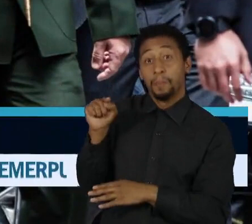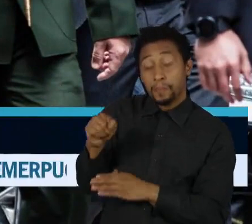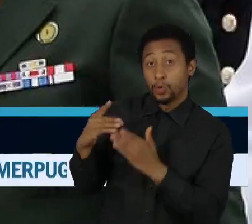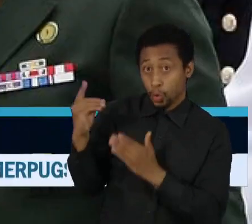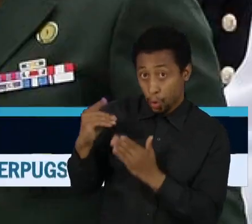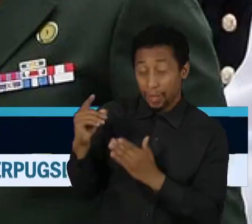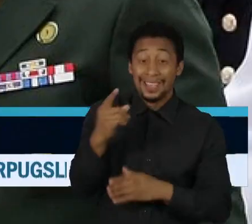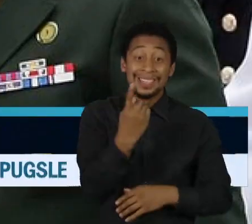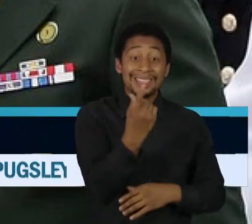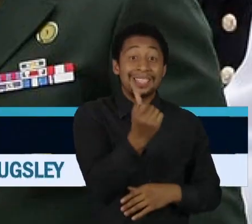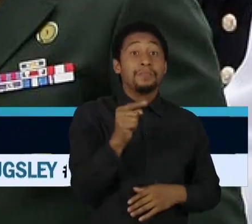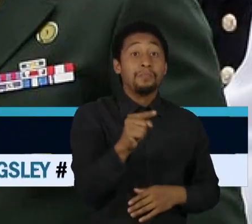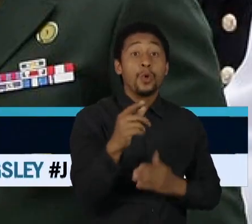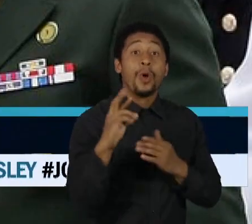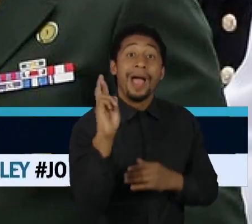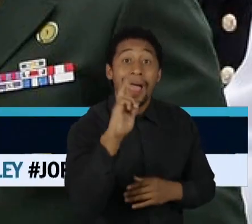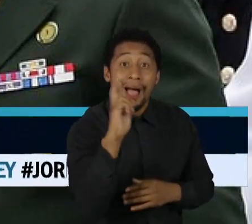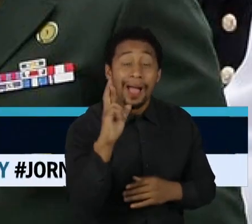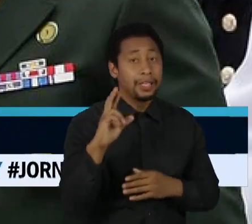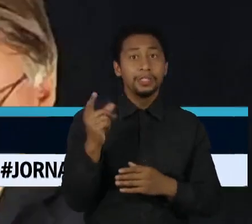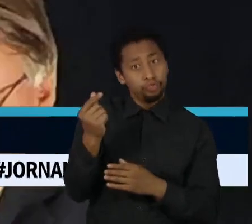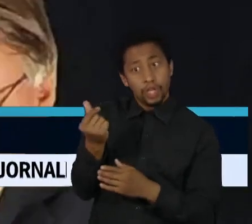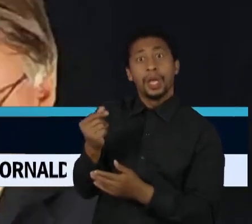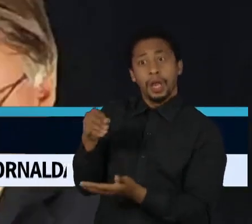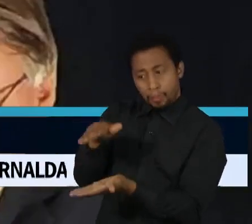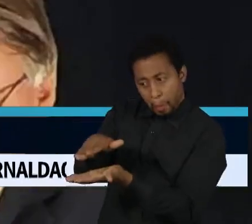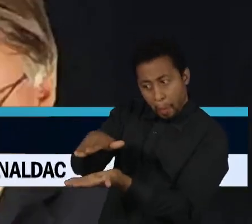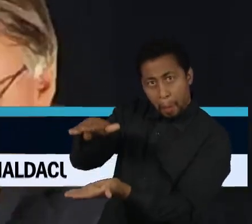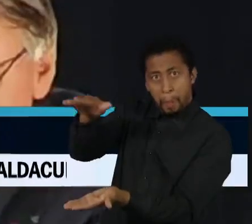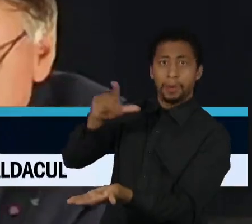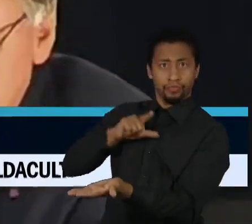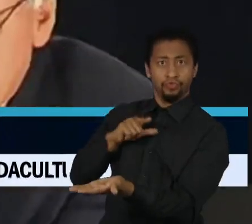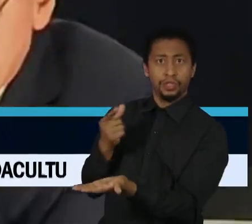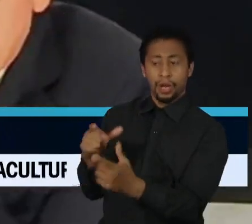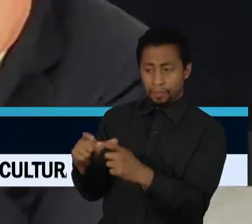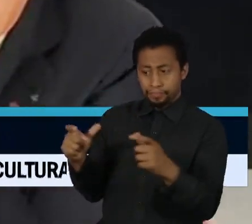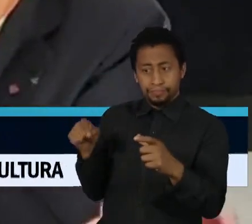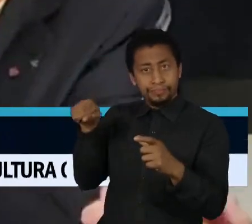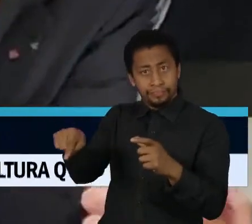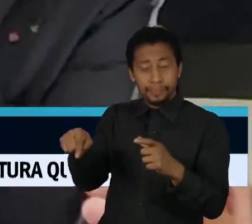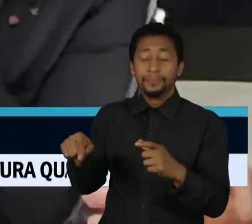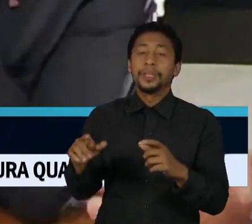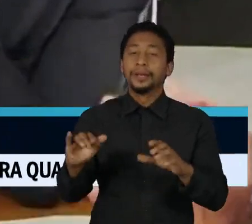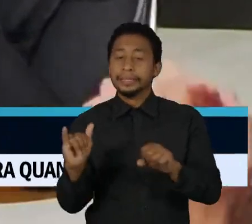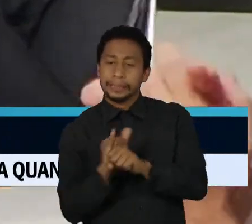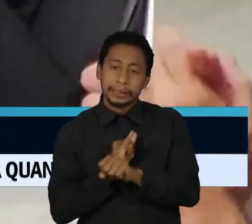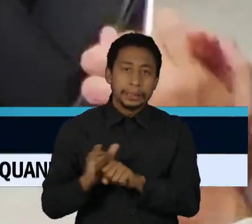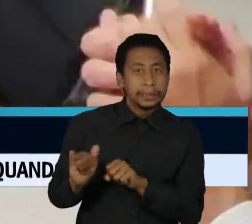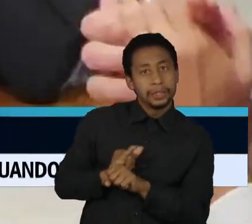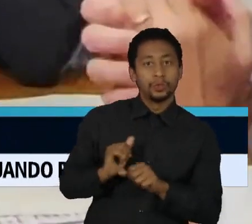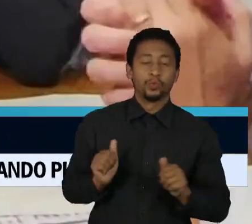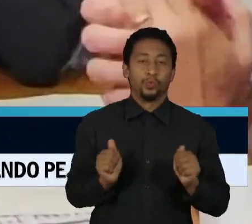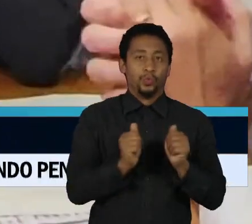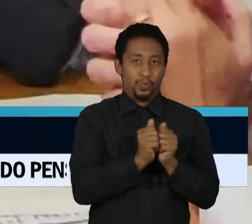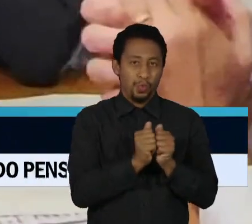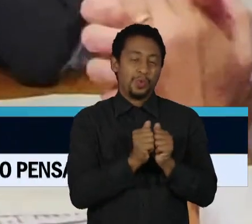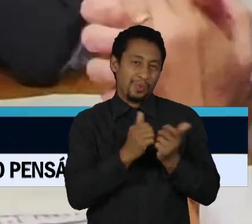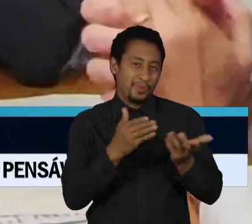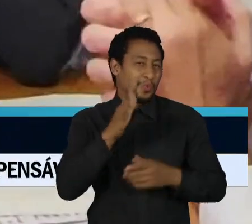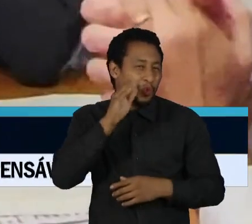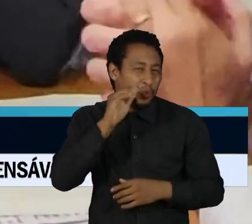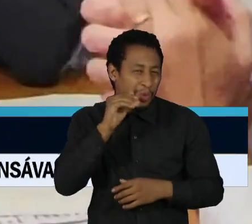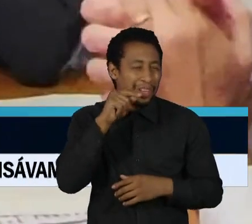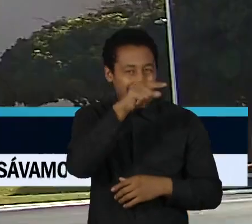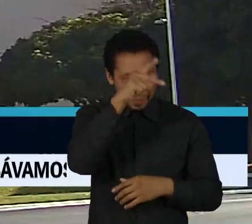espécie. O ex-braço direito de Bolsonaro teria orquestrado um esquema com a ajuda de servidores do município de